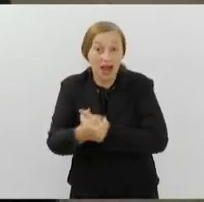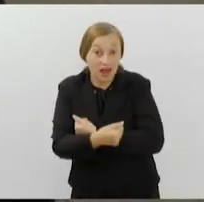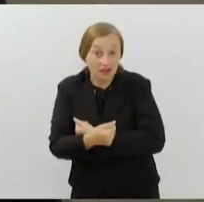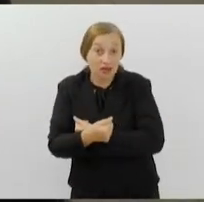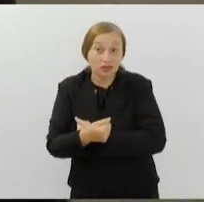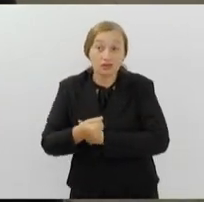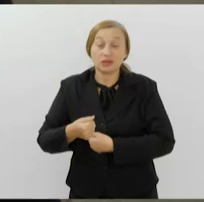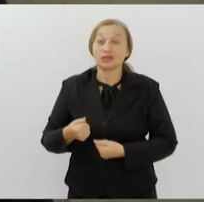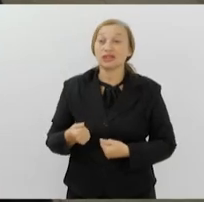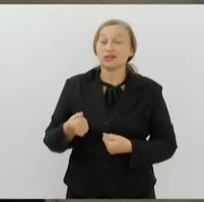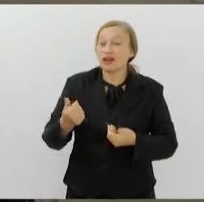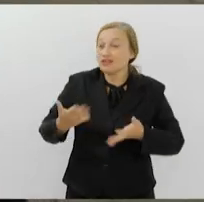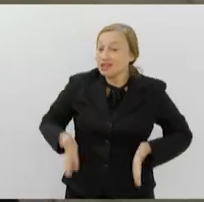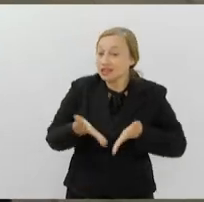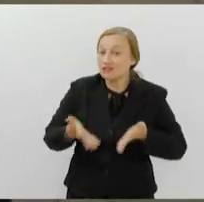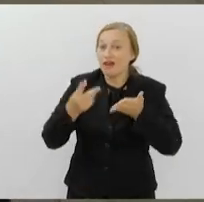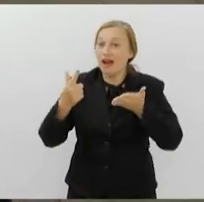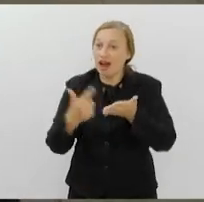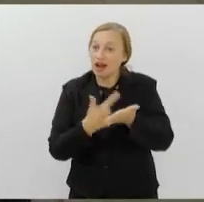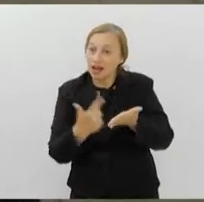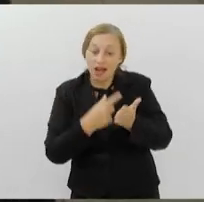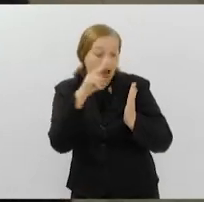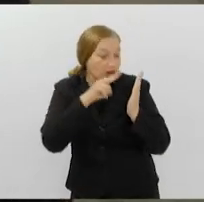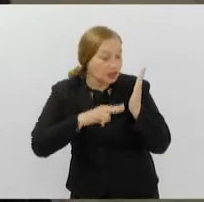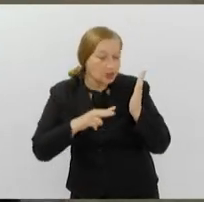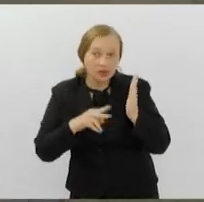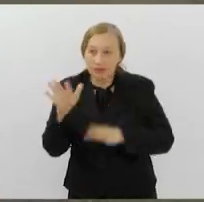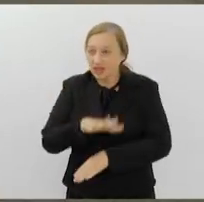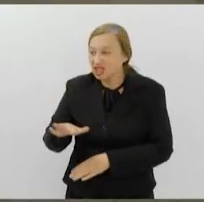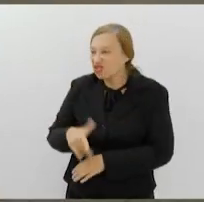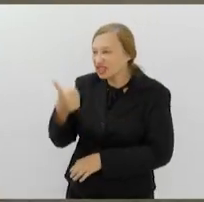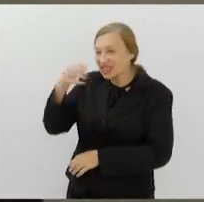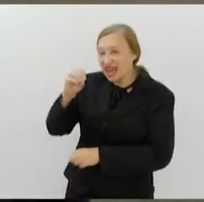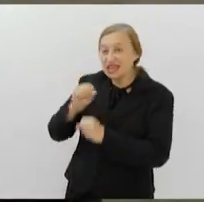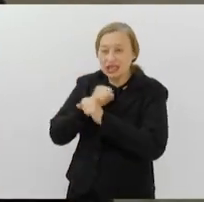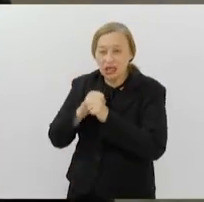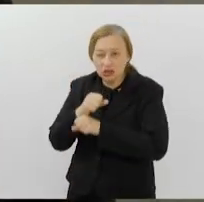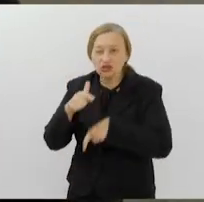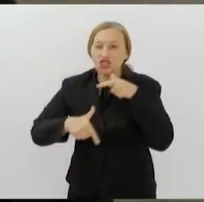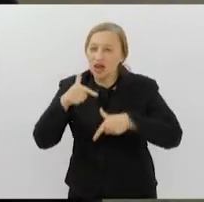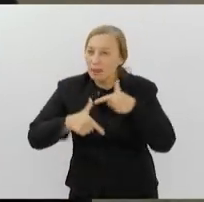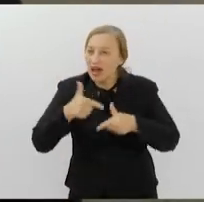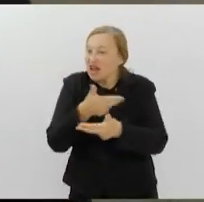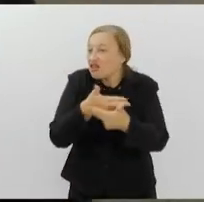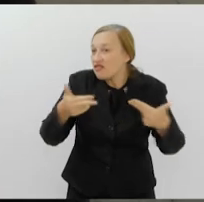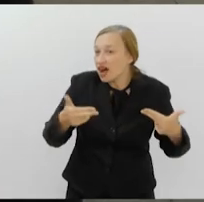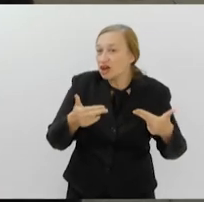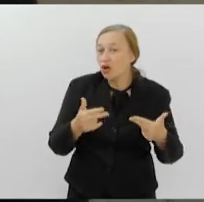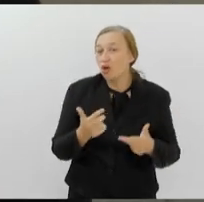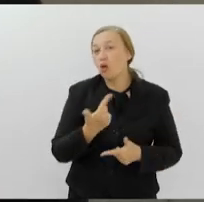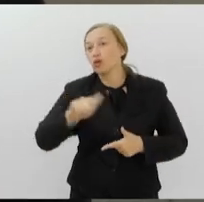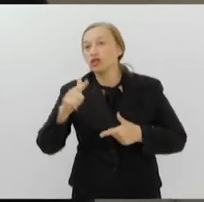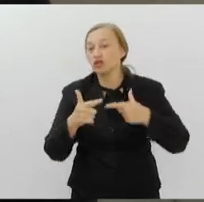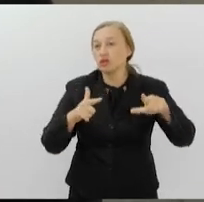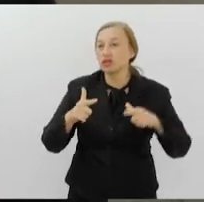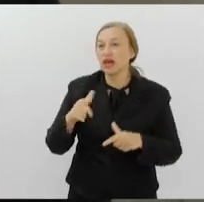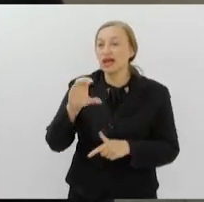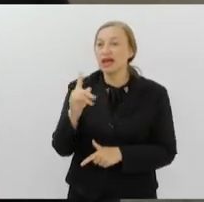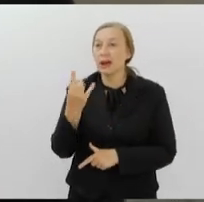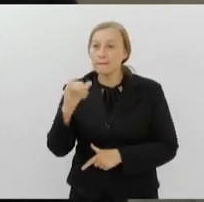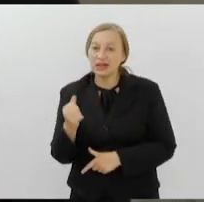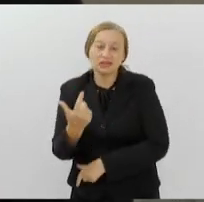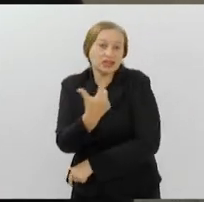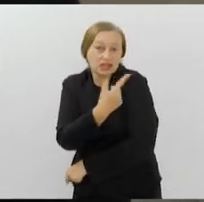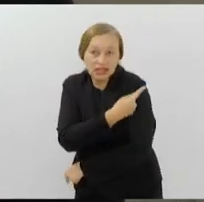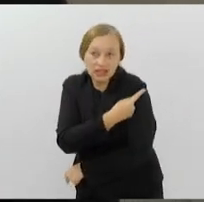incentivar a leitura para as nossas crianças. E Selmita, são 10 anos de trabalho aí e diversas outras campanhas também, como a campanha de vacinação,